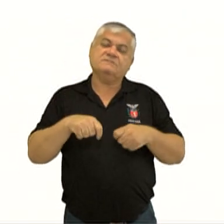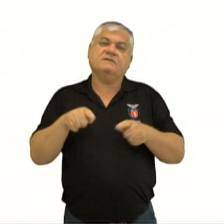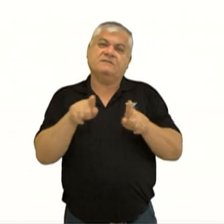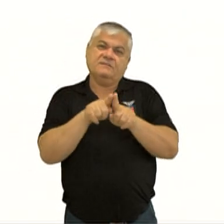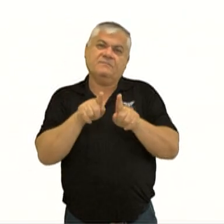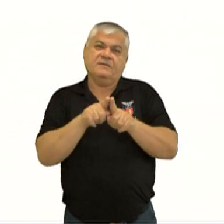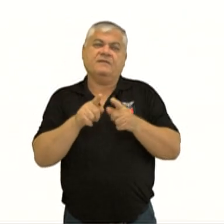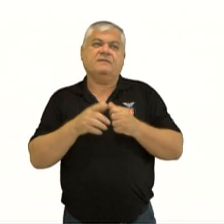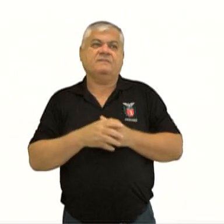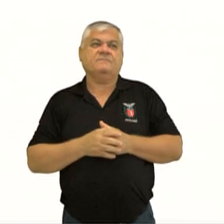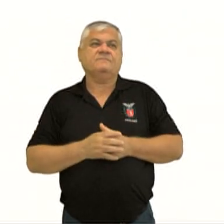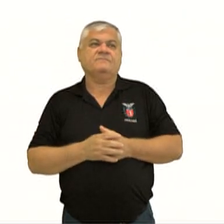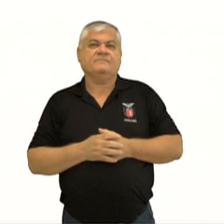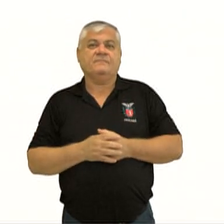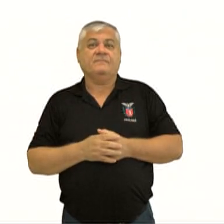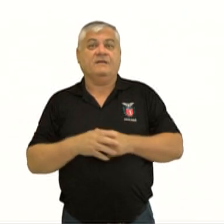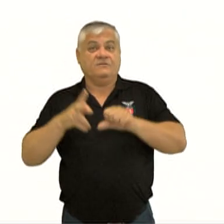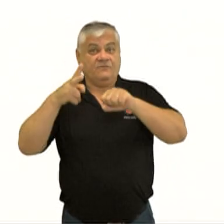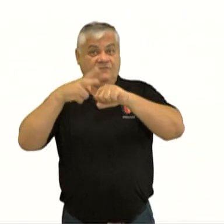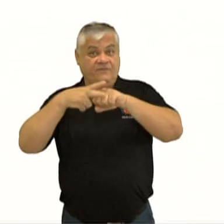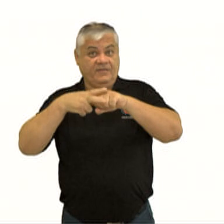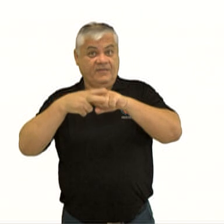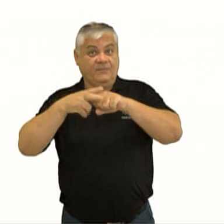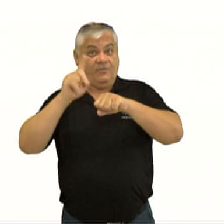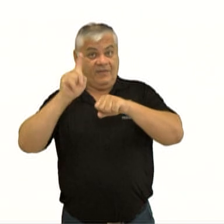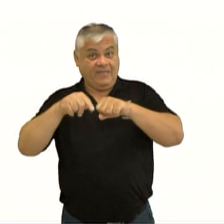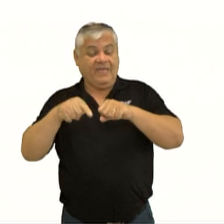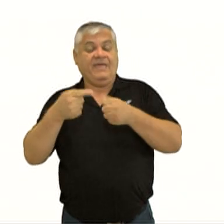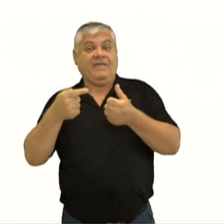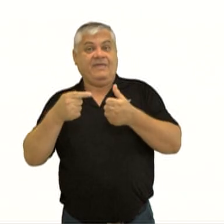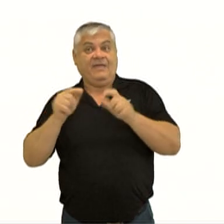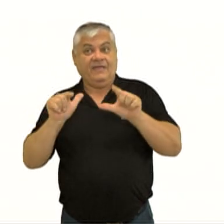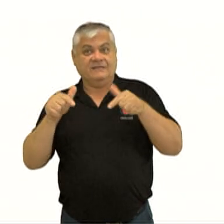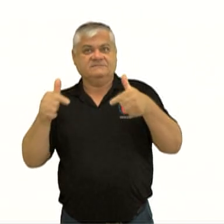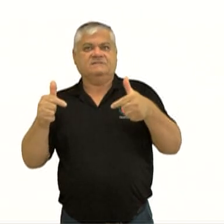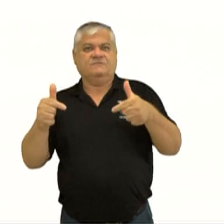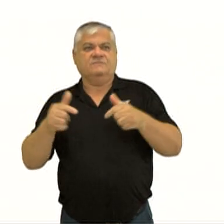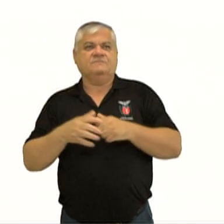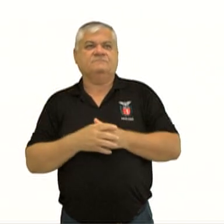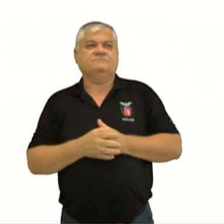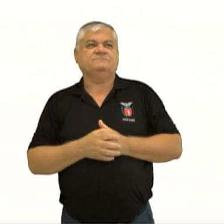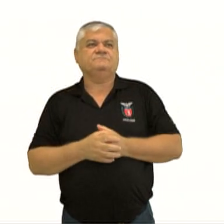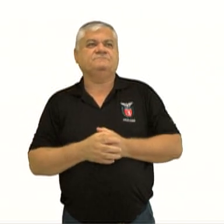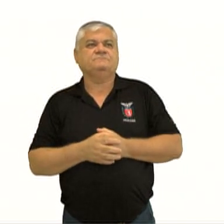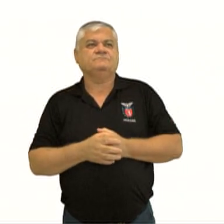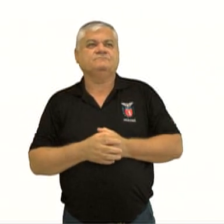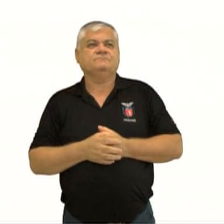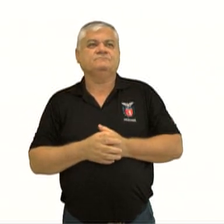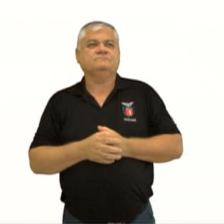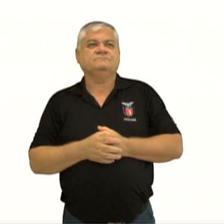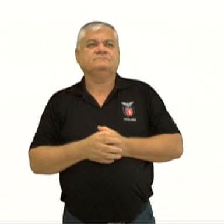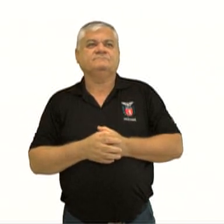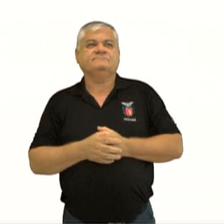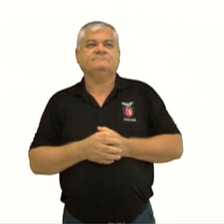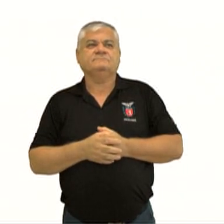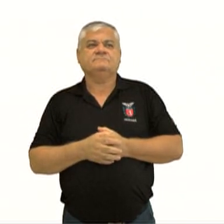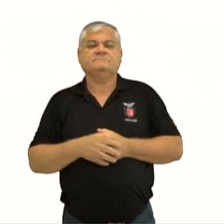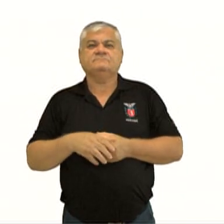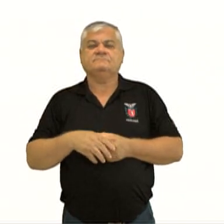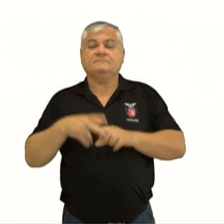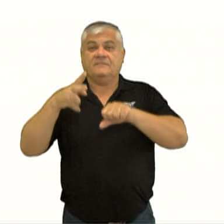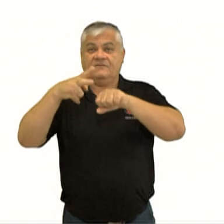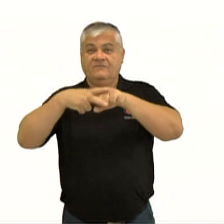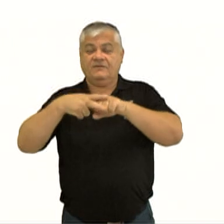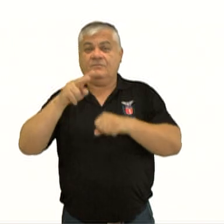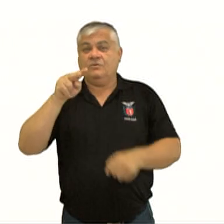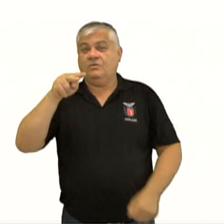adjuntos, né? Mas o verbo, que é a ação, né? Nesse predicado aqui. E verbo nominal,